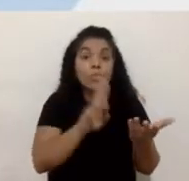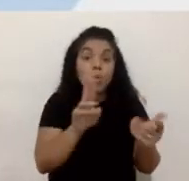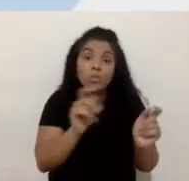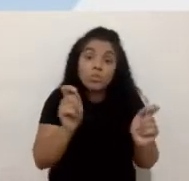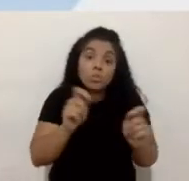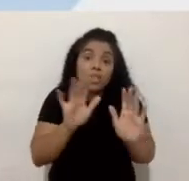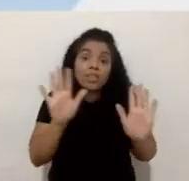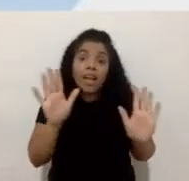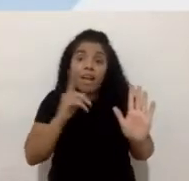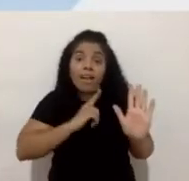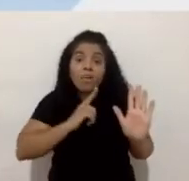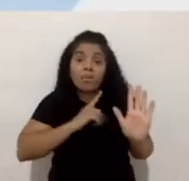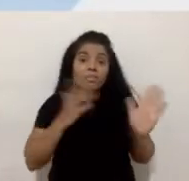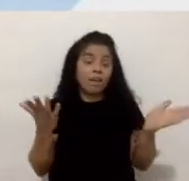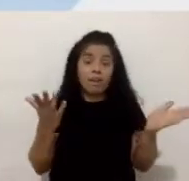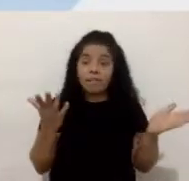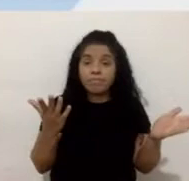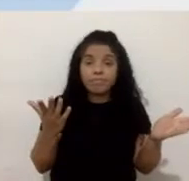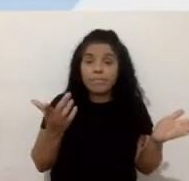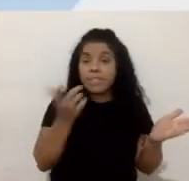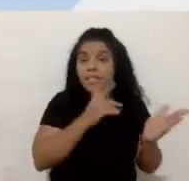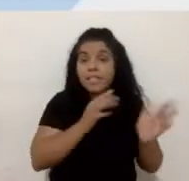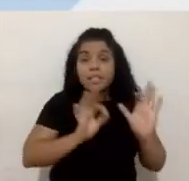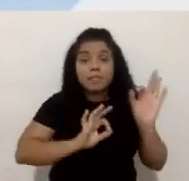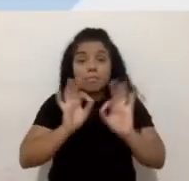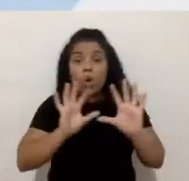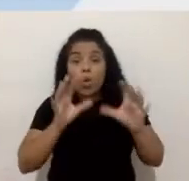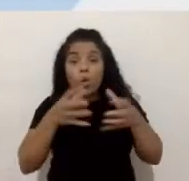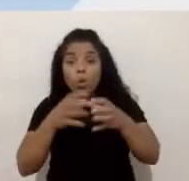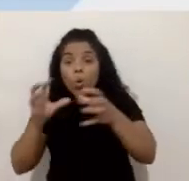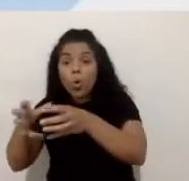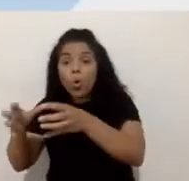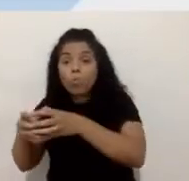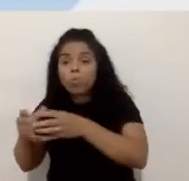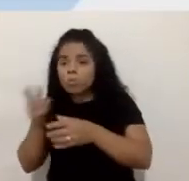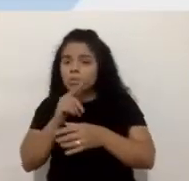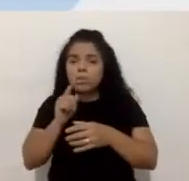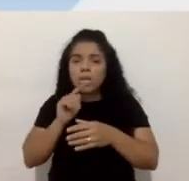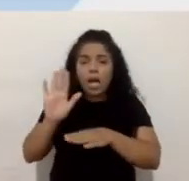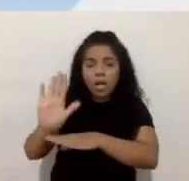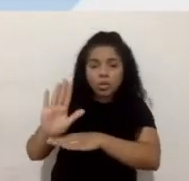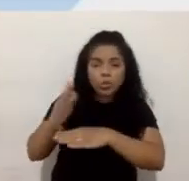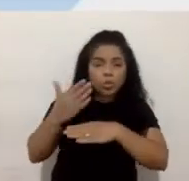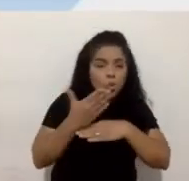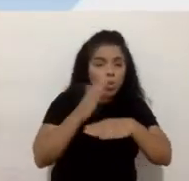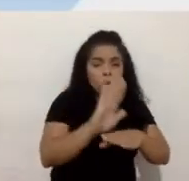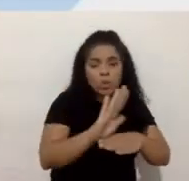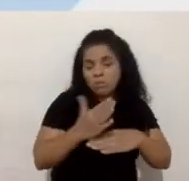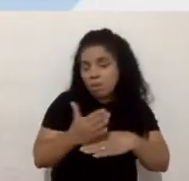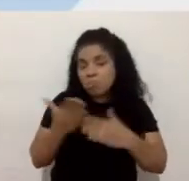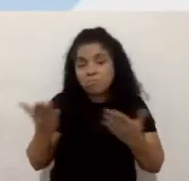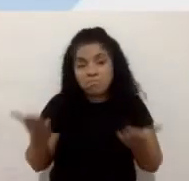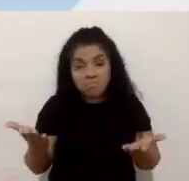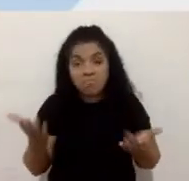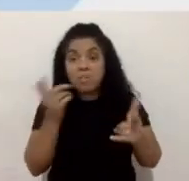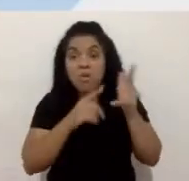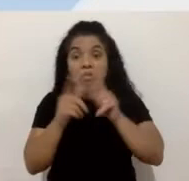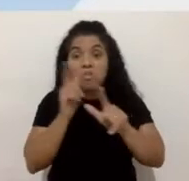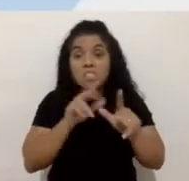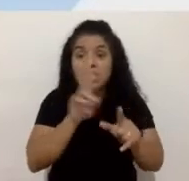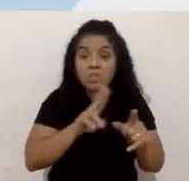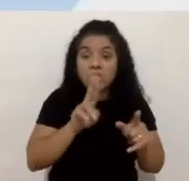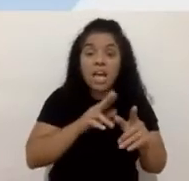tem. Elas se organizam em grupos para uma ajudar a outra a conseguir usar, acessar